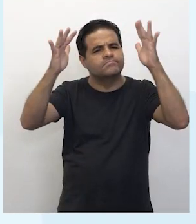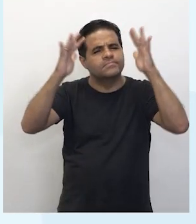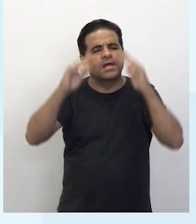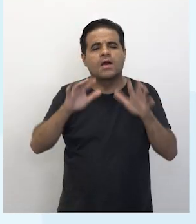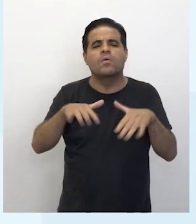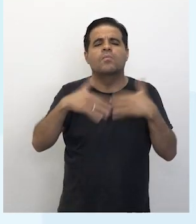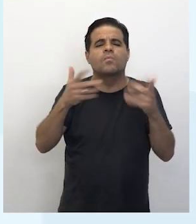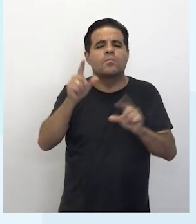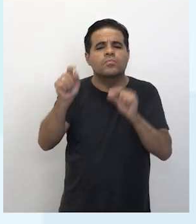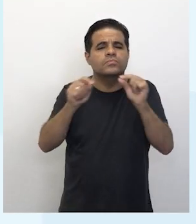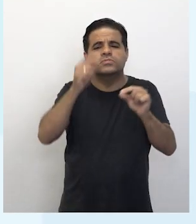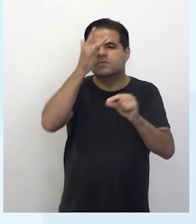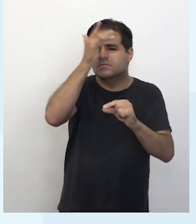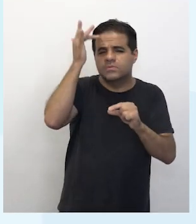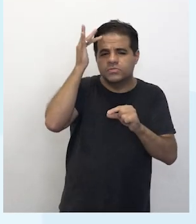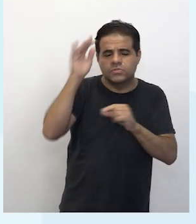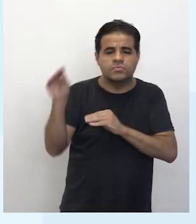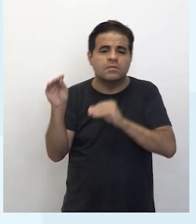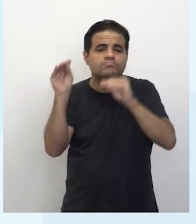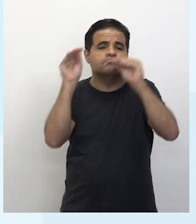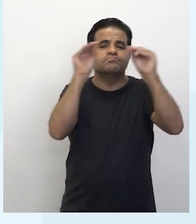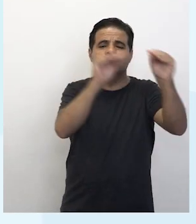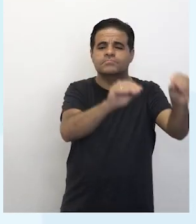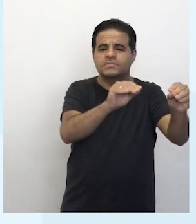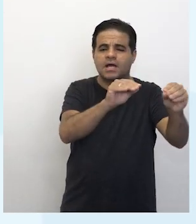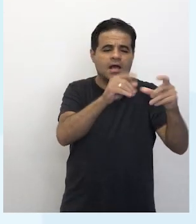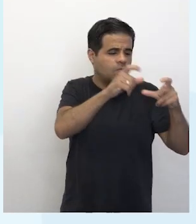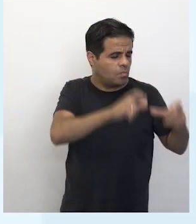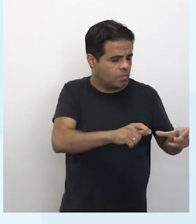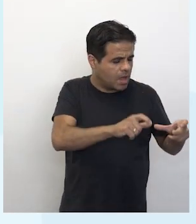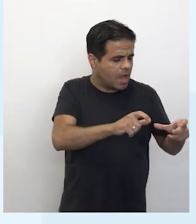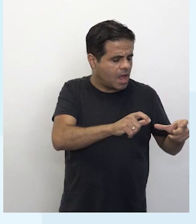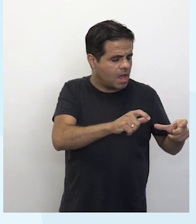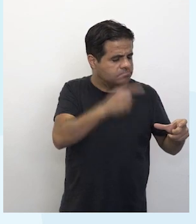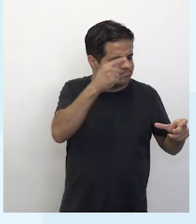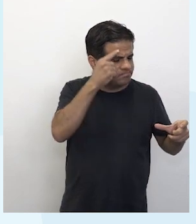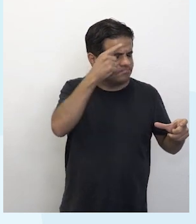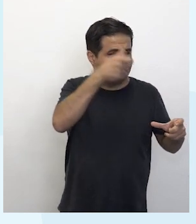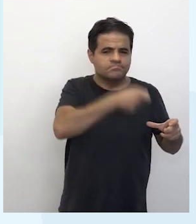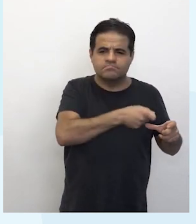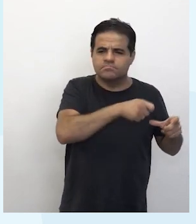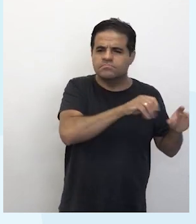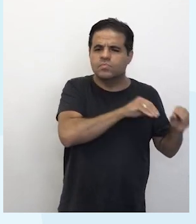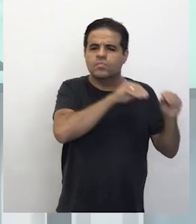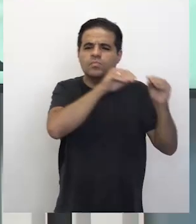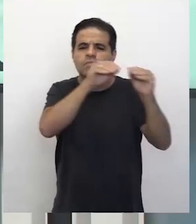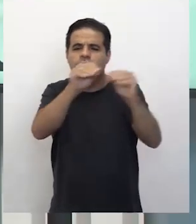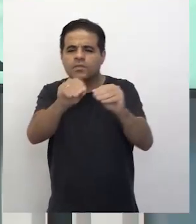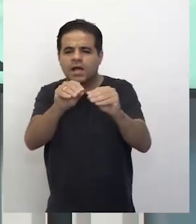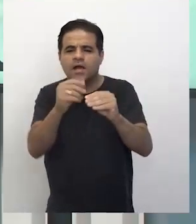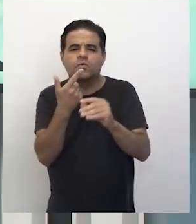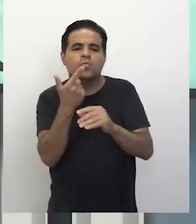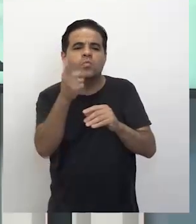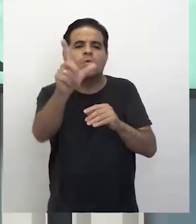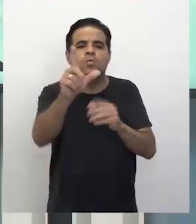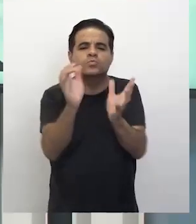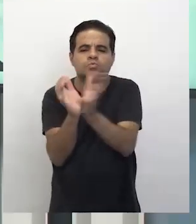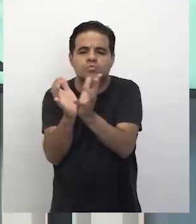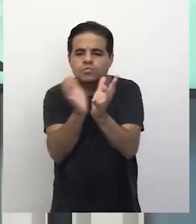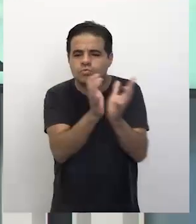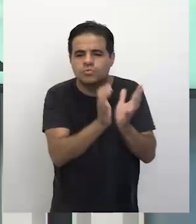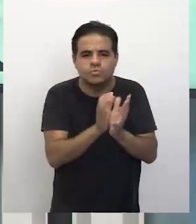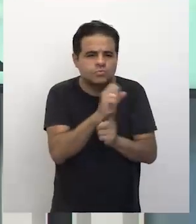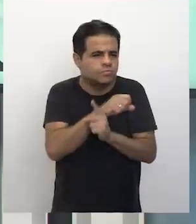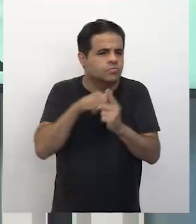levam as pessoas a imigrarem, partirem de um lugar para outro, para viverem em outros grupos sociais?